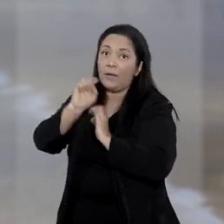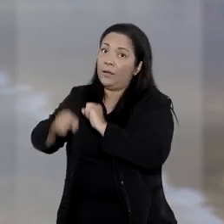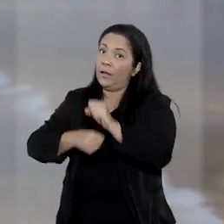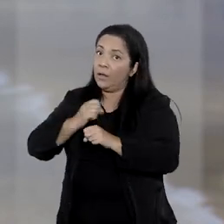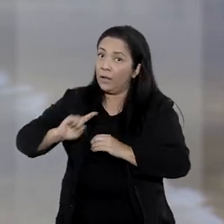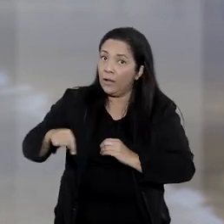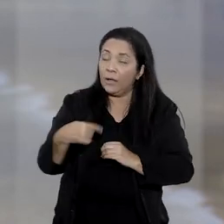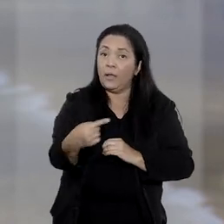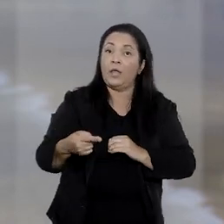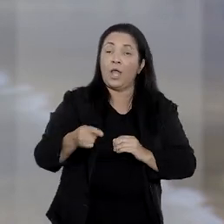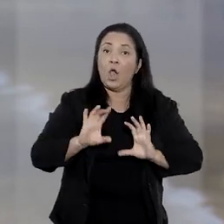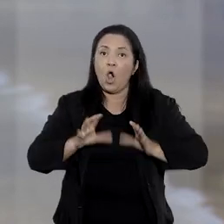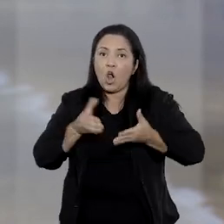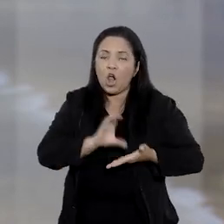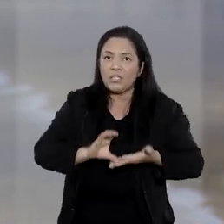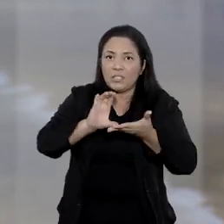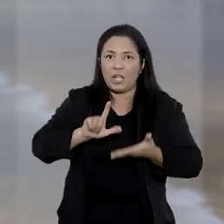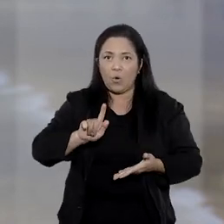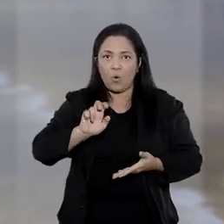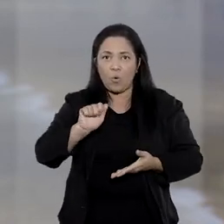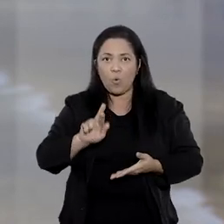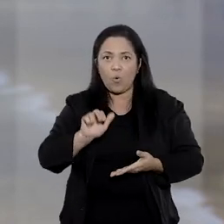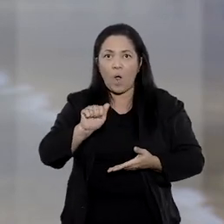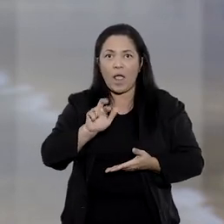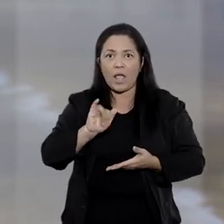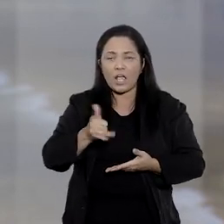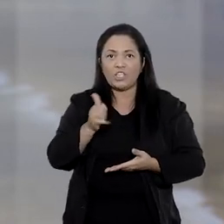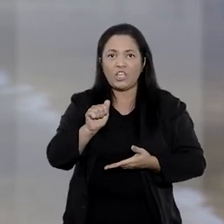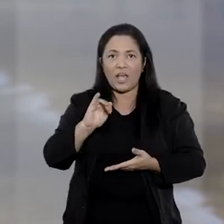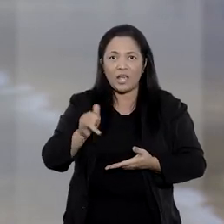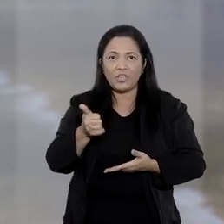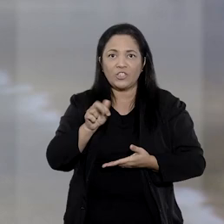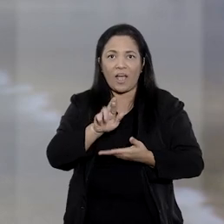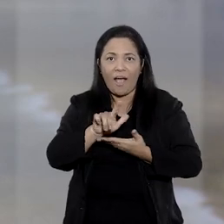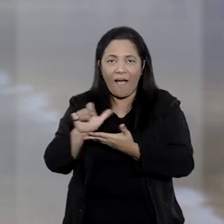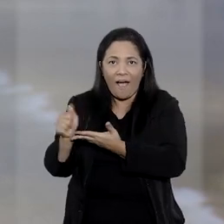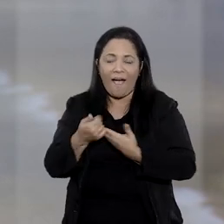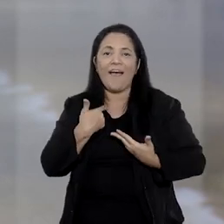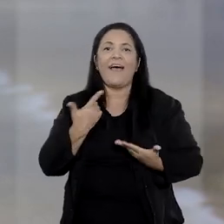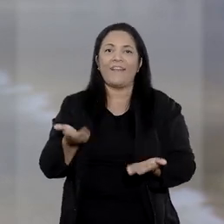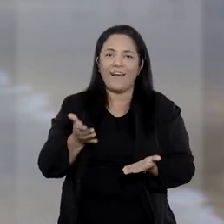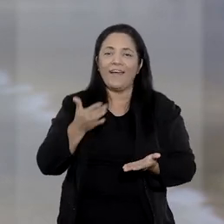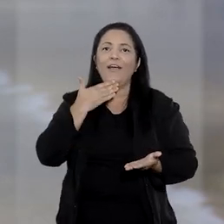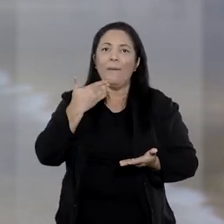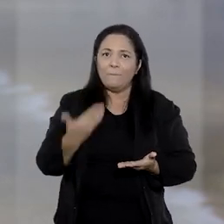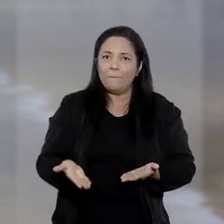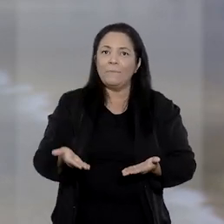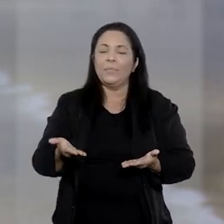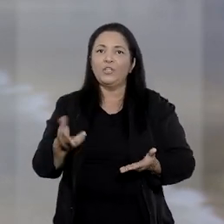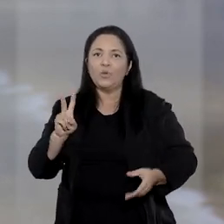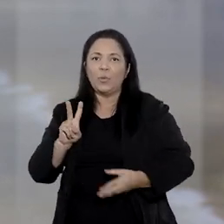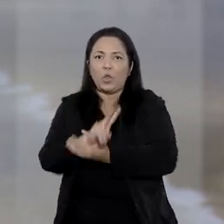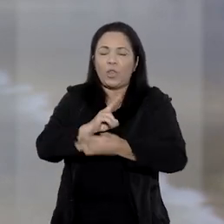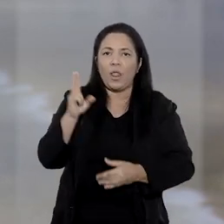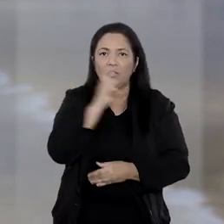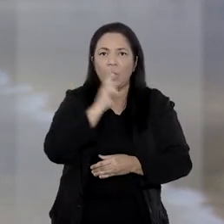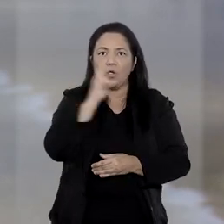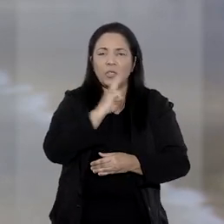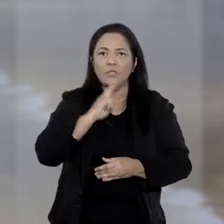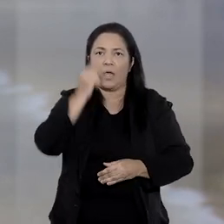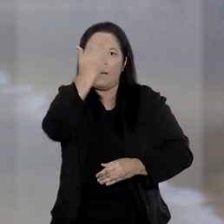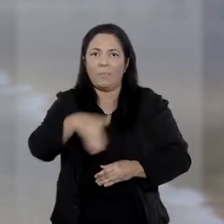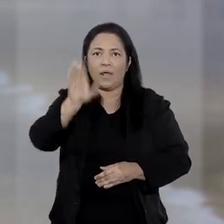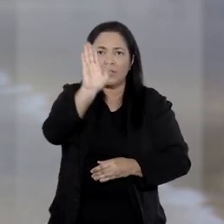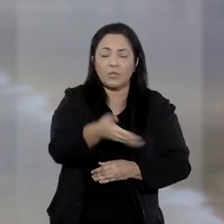No ano seguinte, o Conselho Guajajara, que foi admitido no processo como assistente lites consorcial, pleiteou tutela de urgência